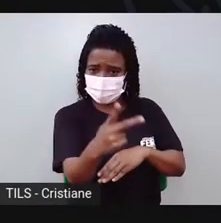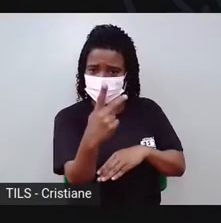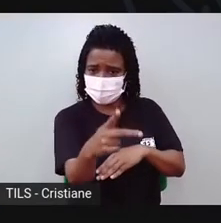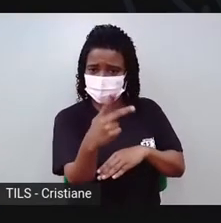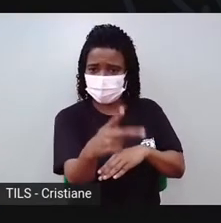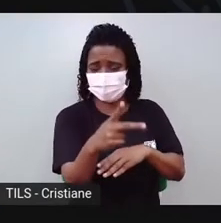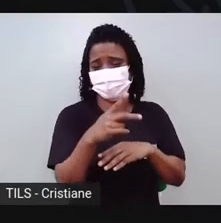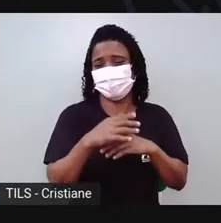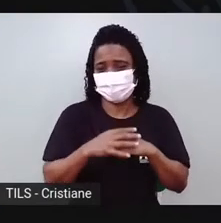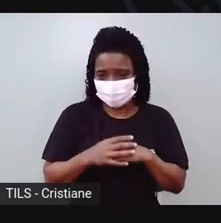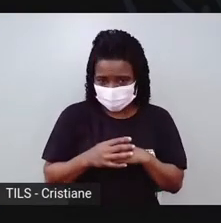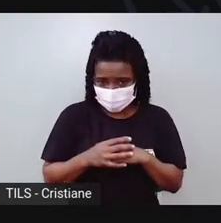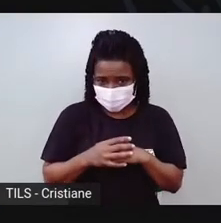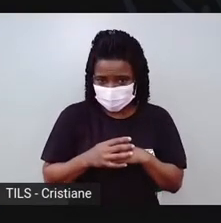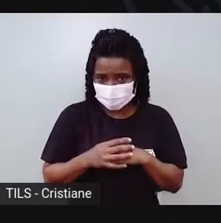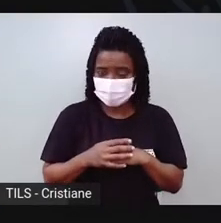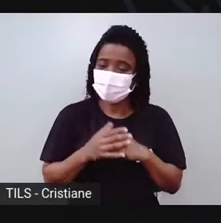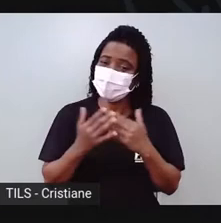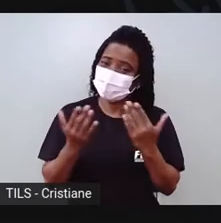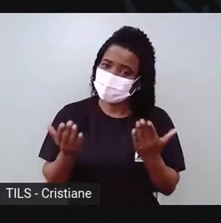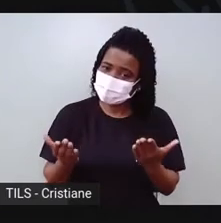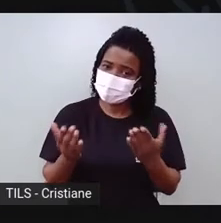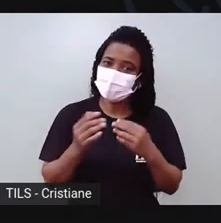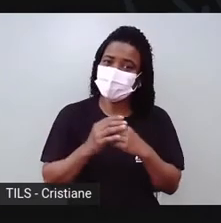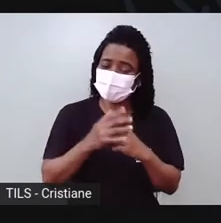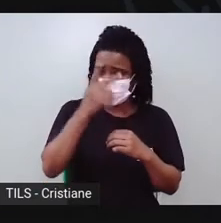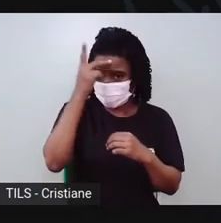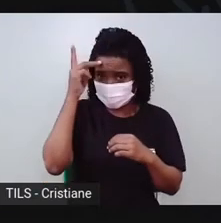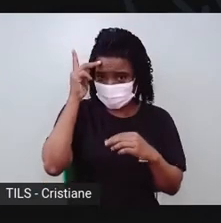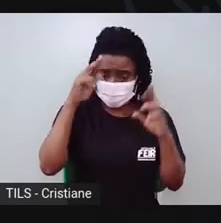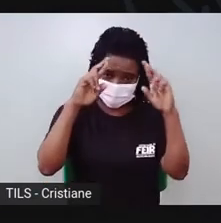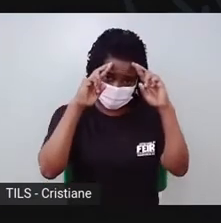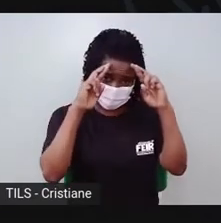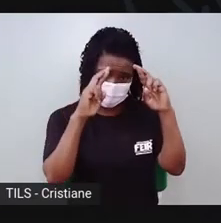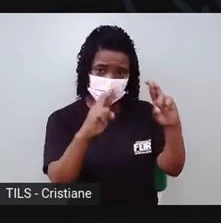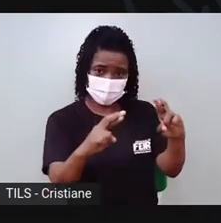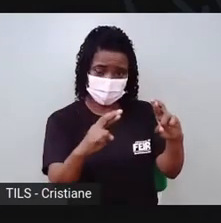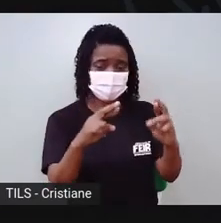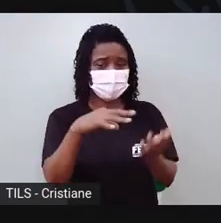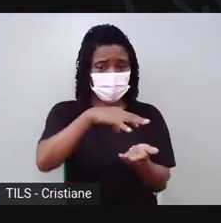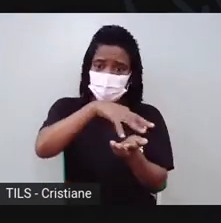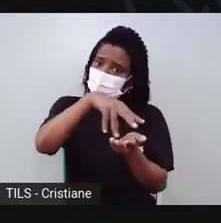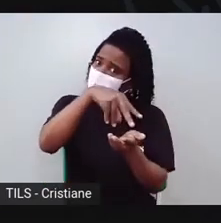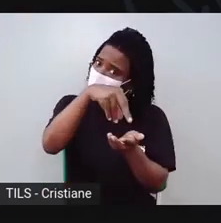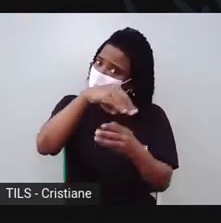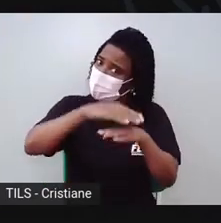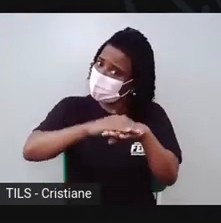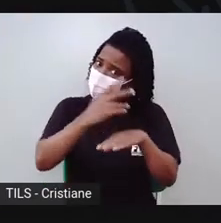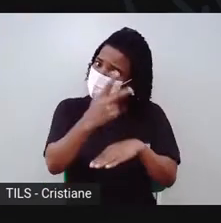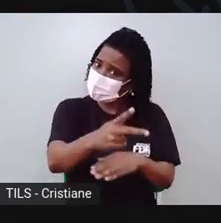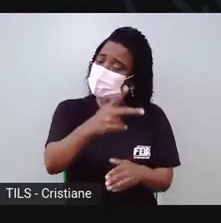arte. Aí a pessoa tem que respeitar, admirar, né?